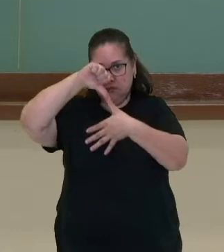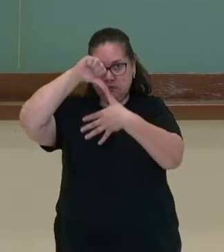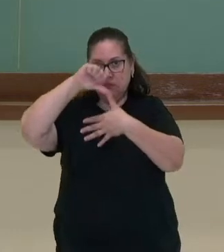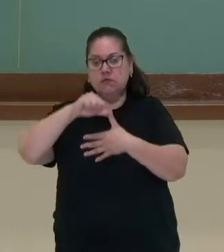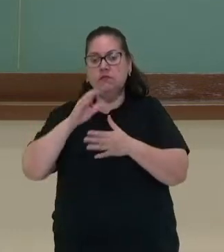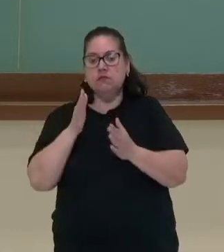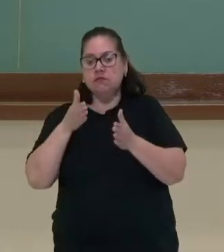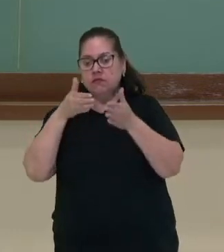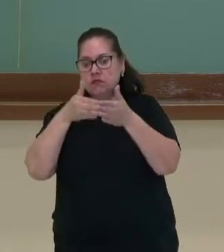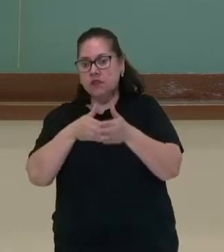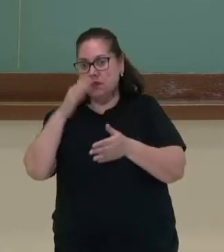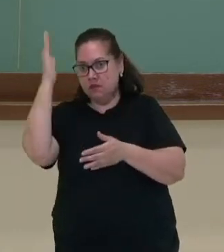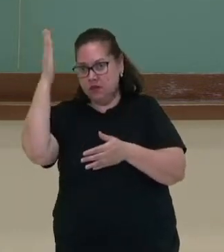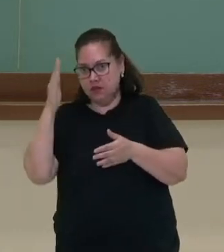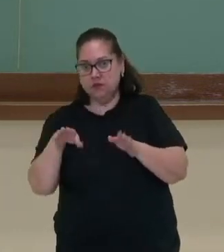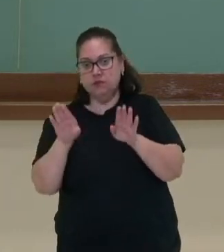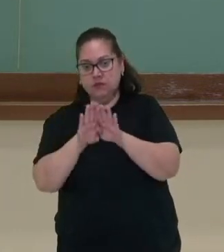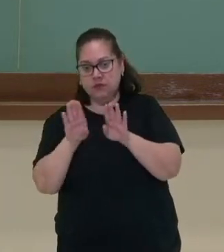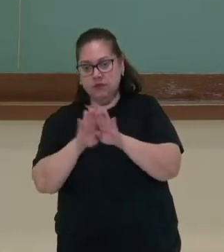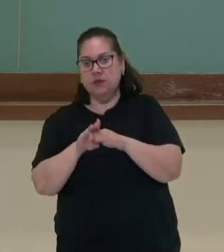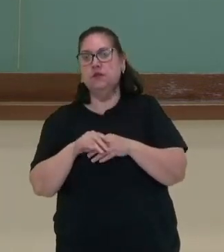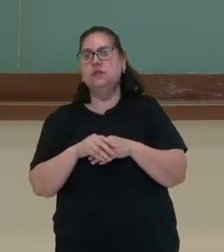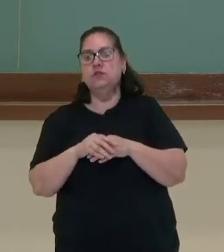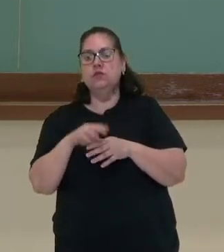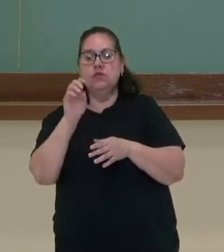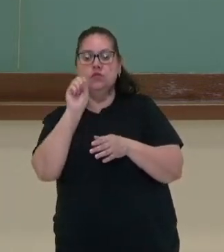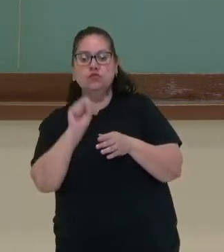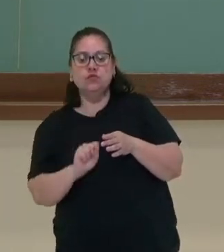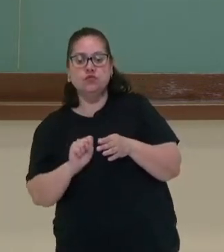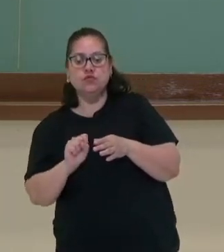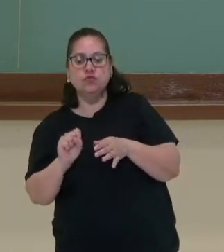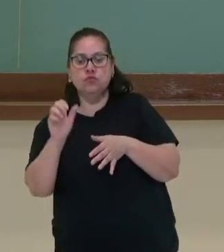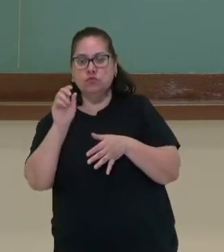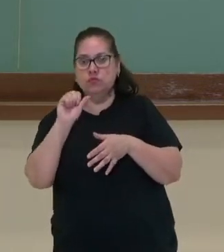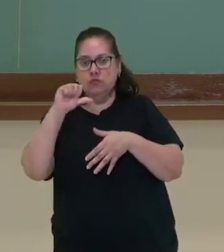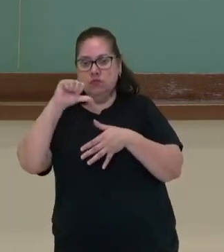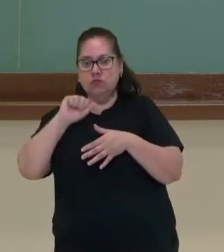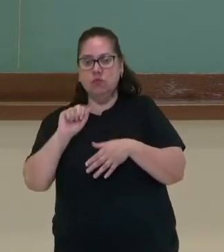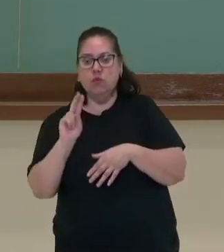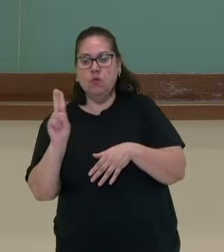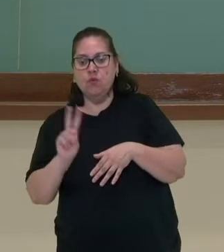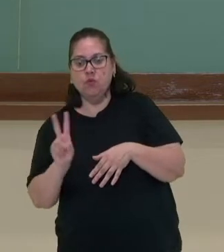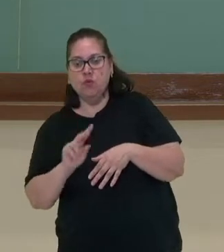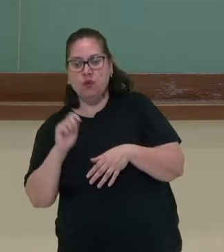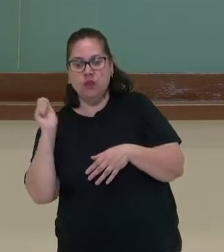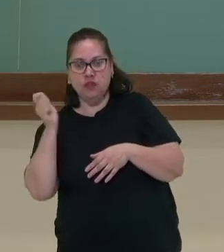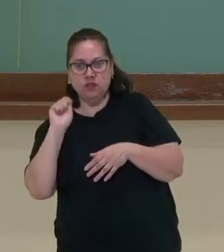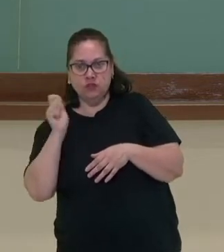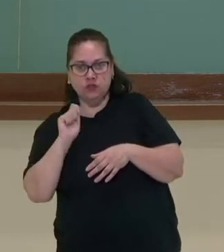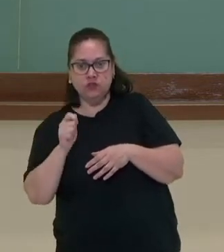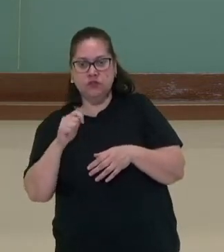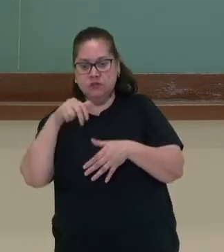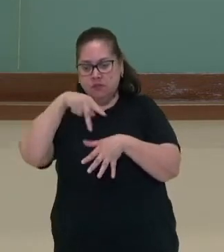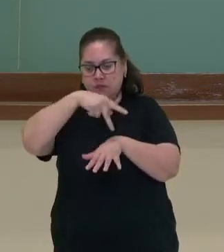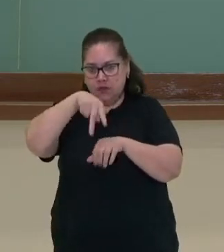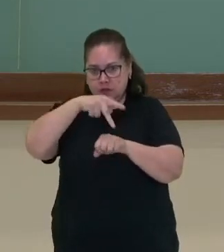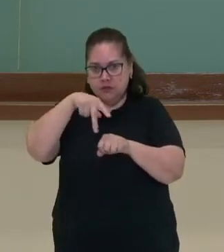Latina, chegando, inclusive, ao Brasil, até o sul da América do Sul, Uruguai e Argentina, esses países que